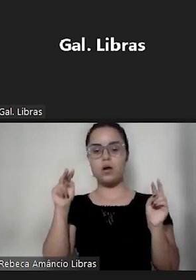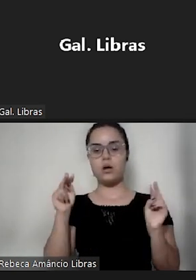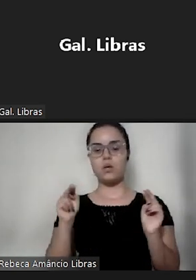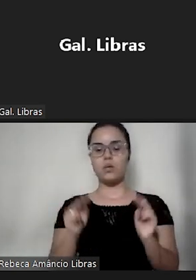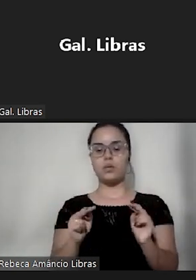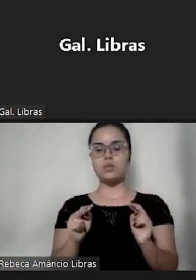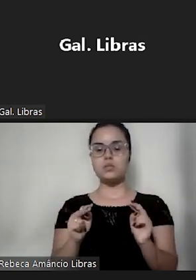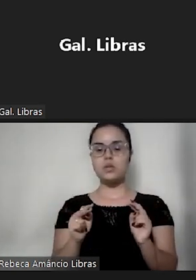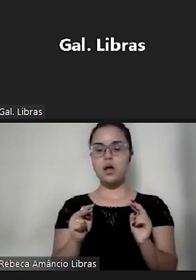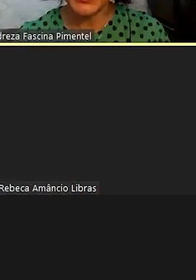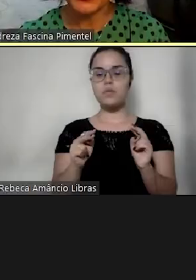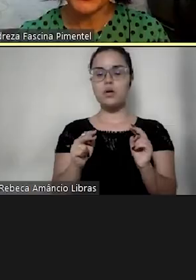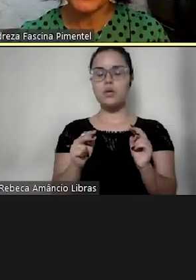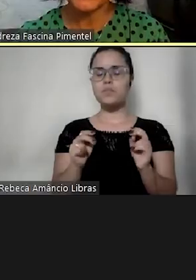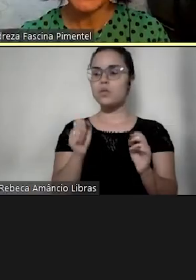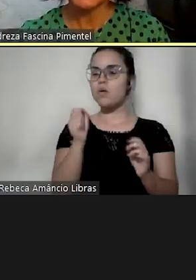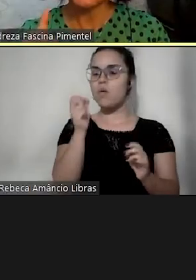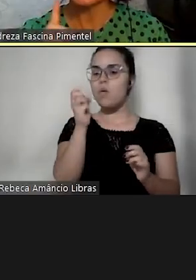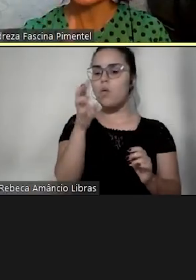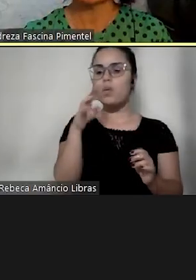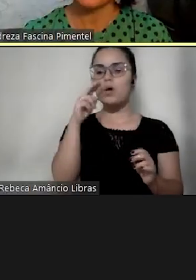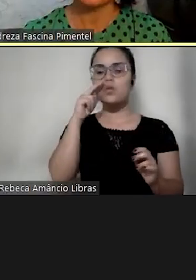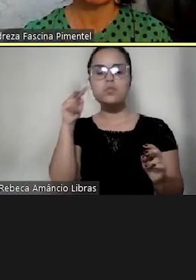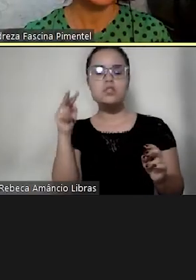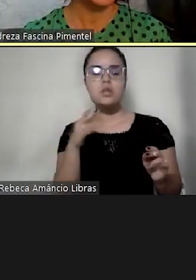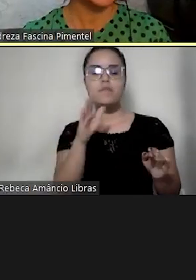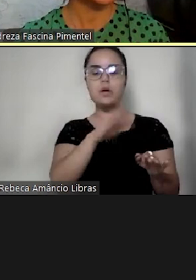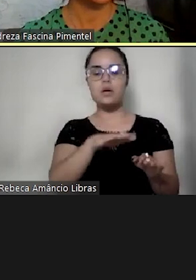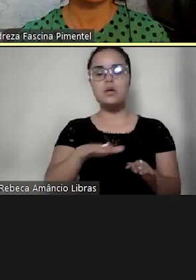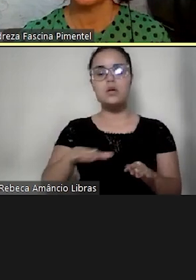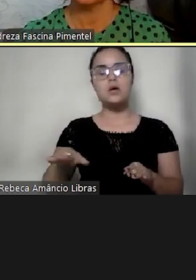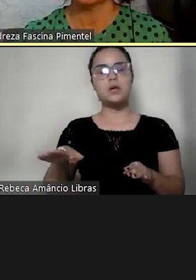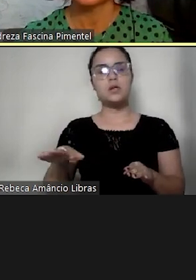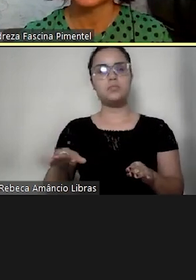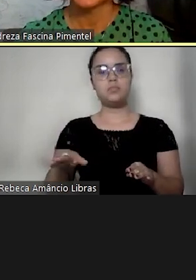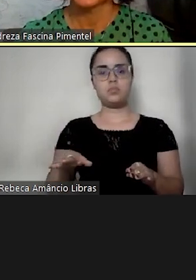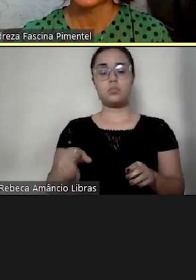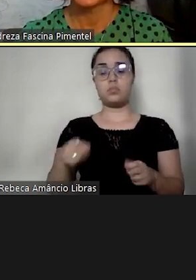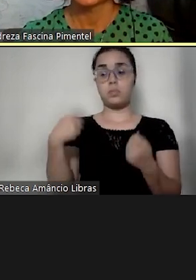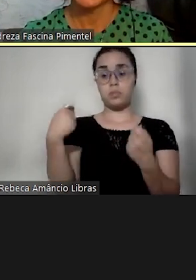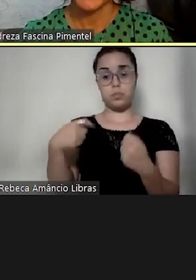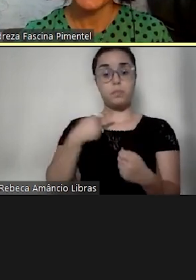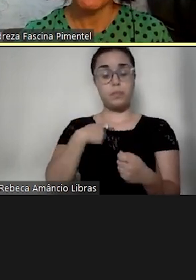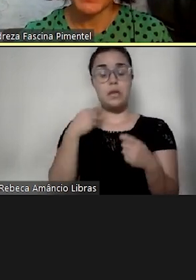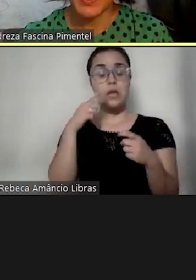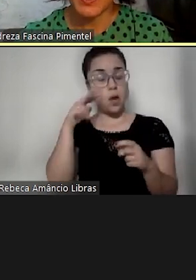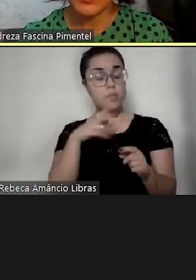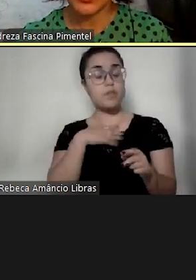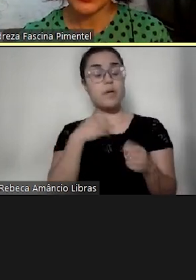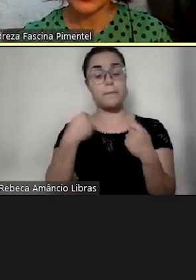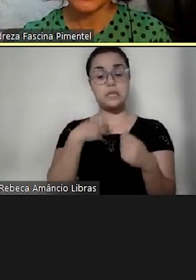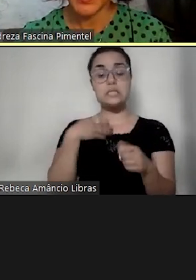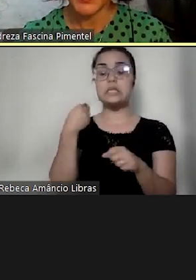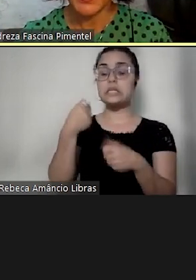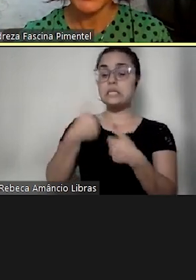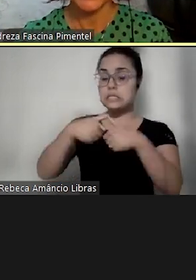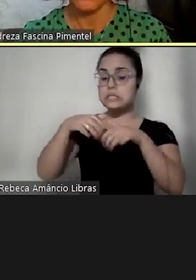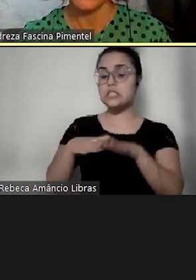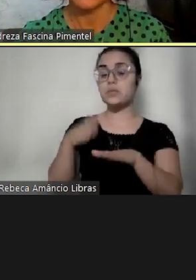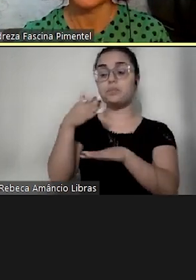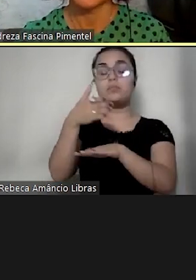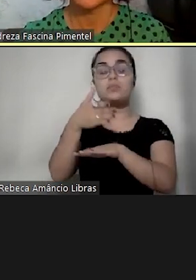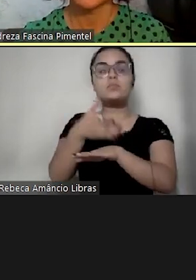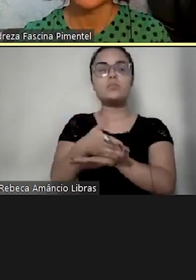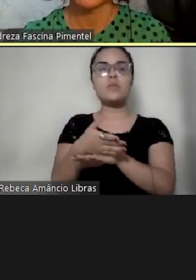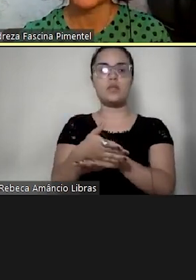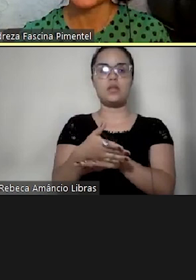observar os nossos filhos e observar requer da gente estar ali presente, aqui e